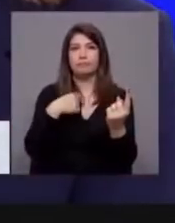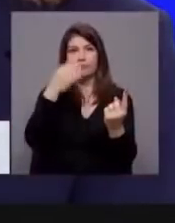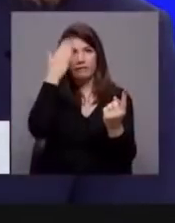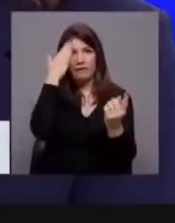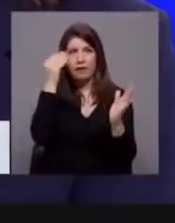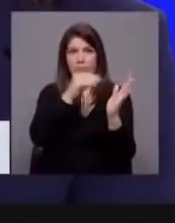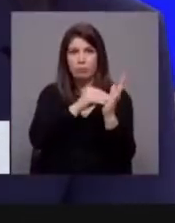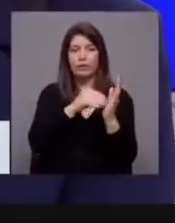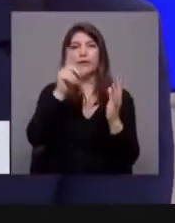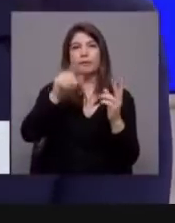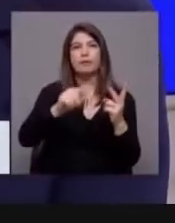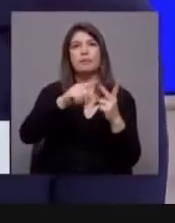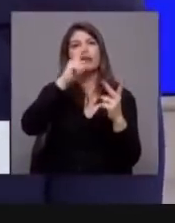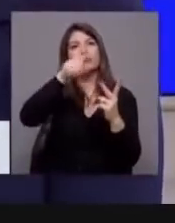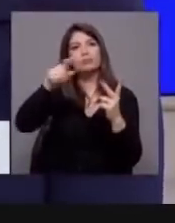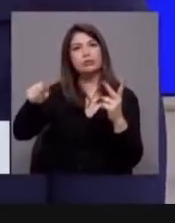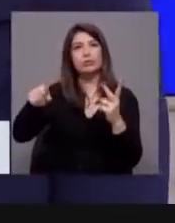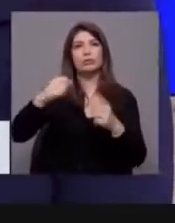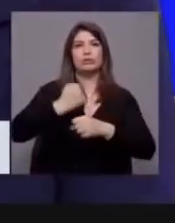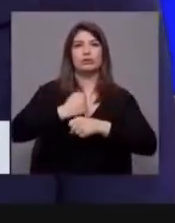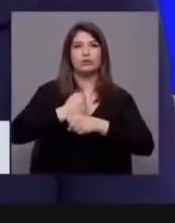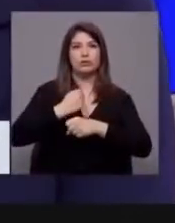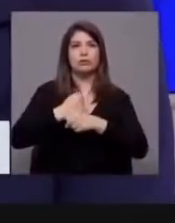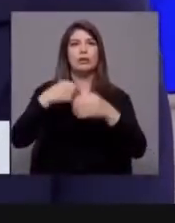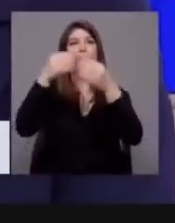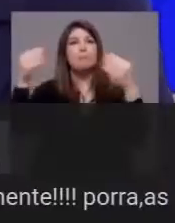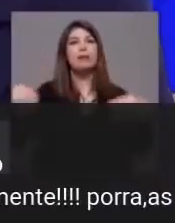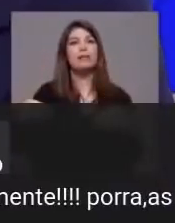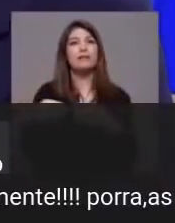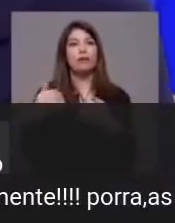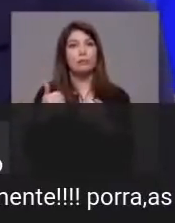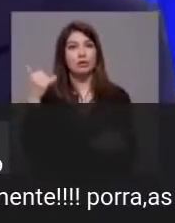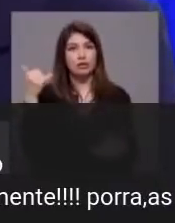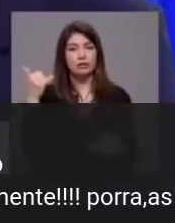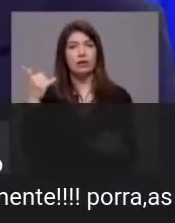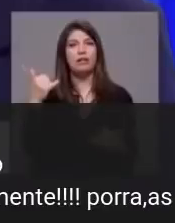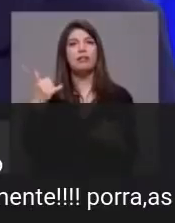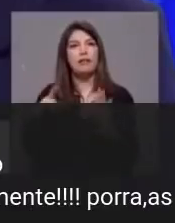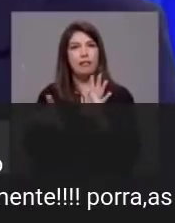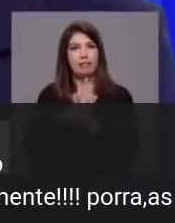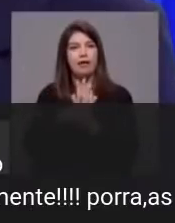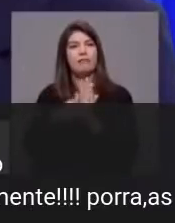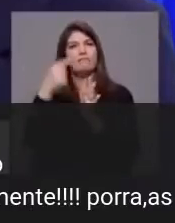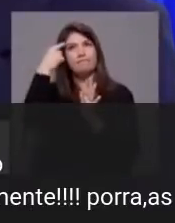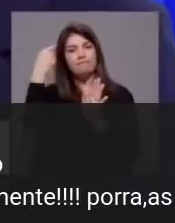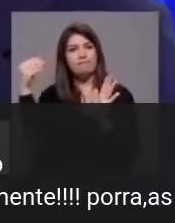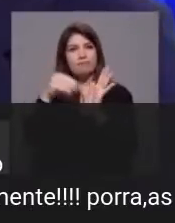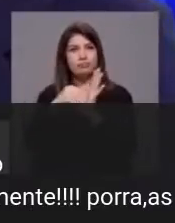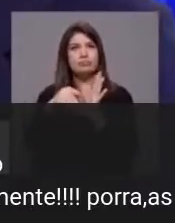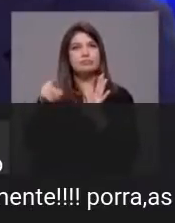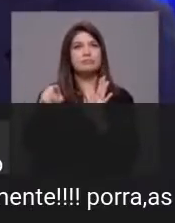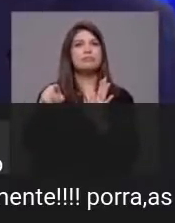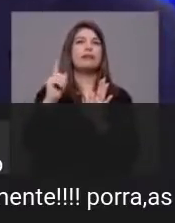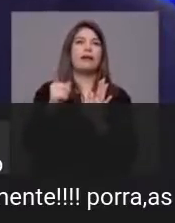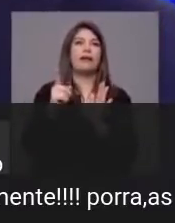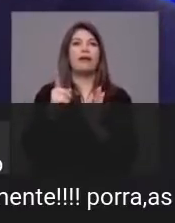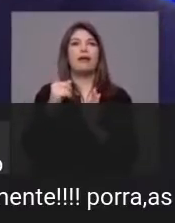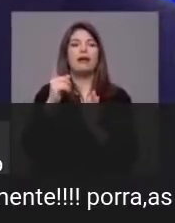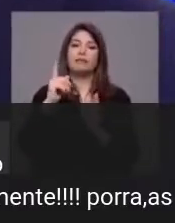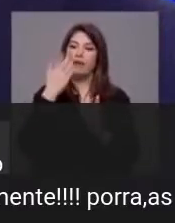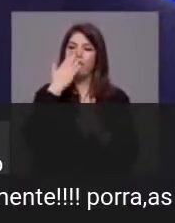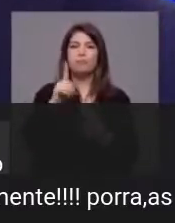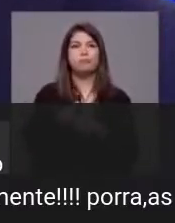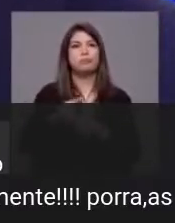necessidade de todos aqueles trabalhadores que trabalham para as plataformas digitais e que ela vinha consagrar e reconhecer como tendo um verdadeiro